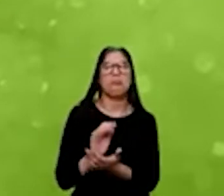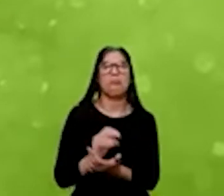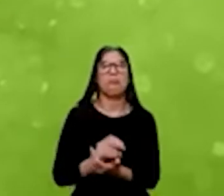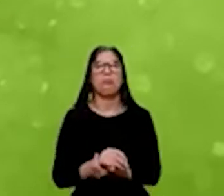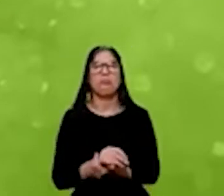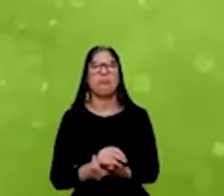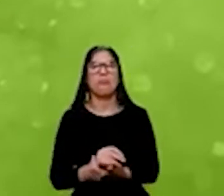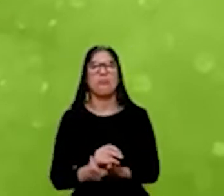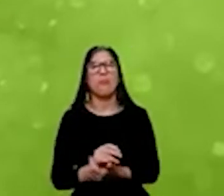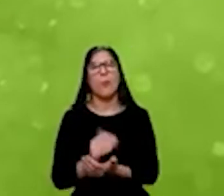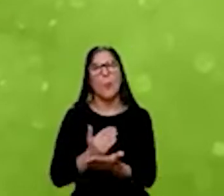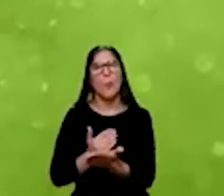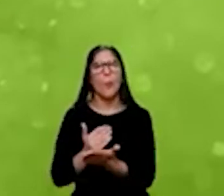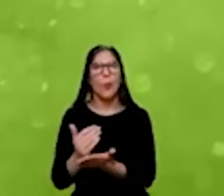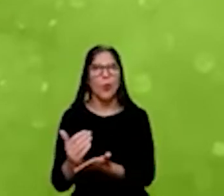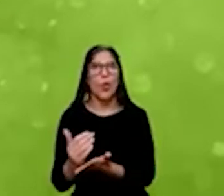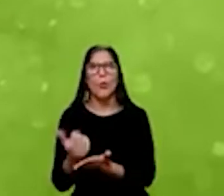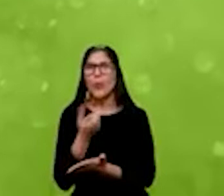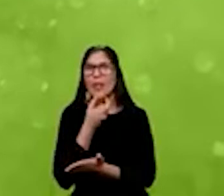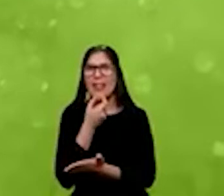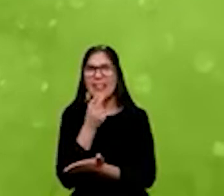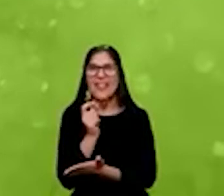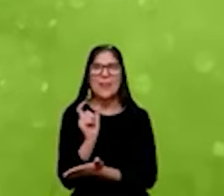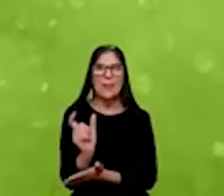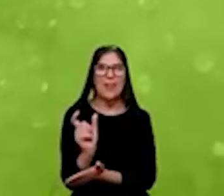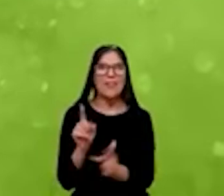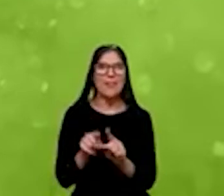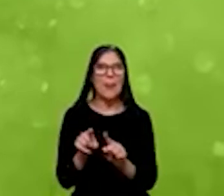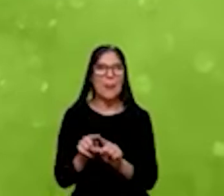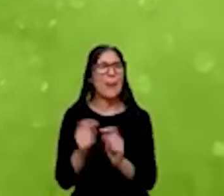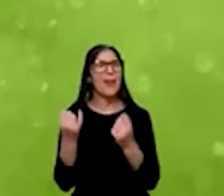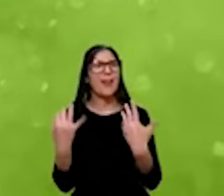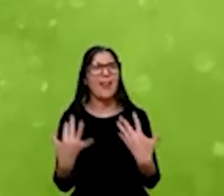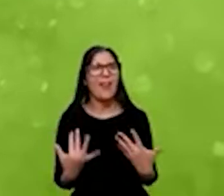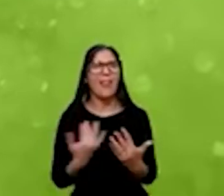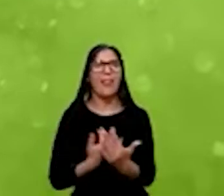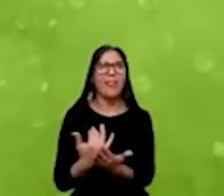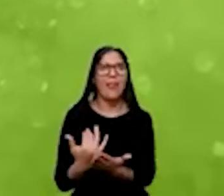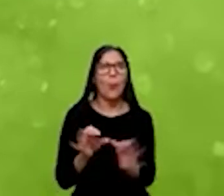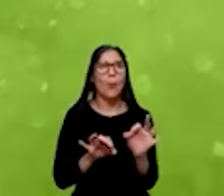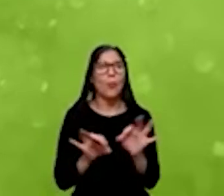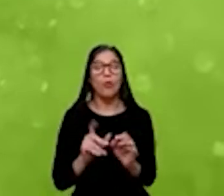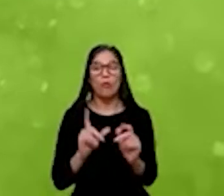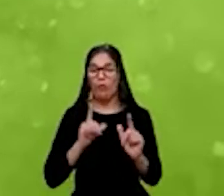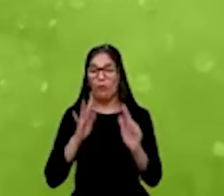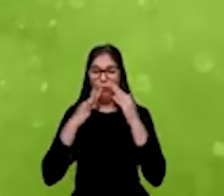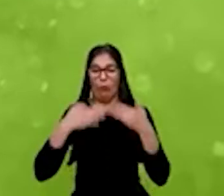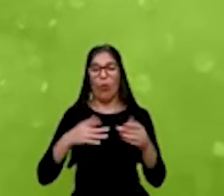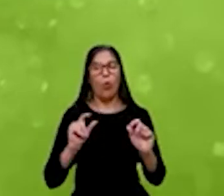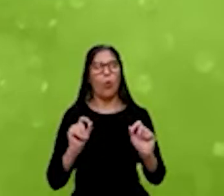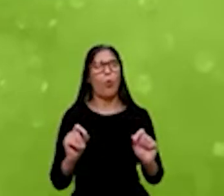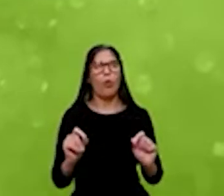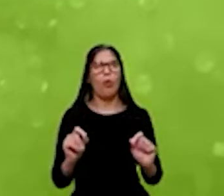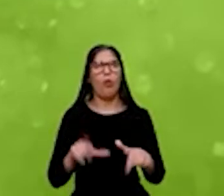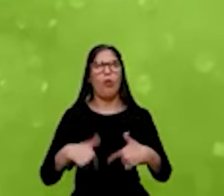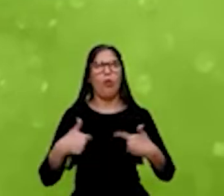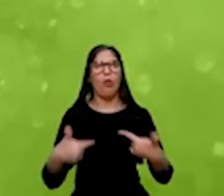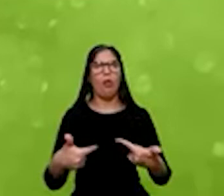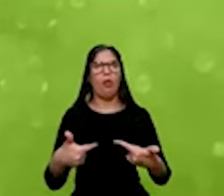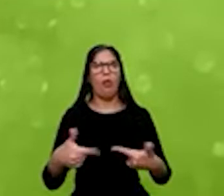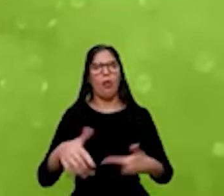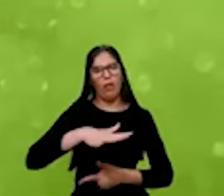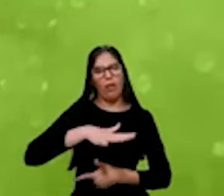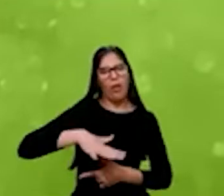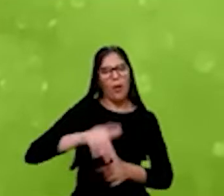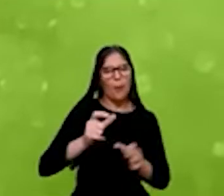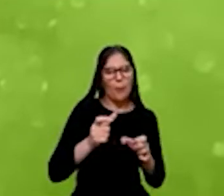projetos Greenfield. A gente vê um foco fundamental na atuação, microeconomia, no